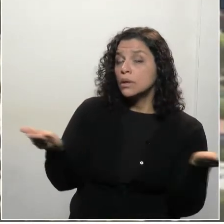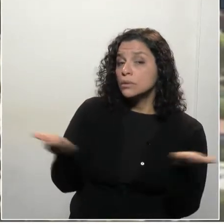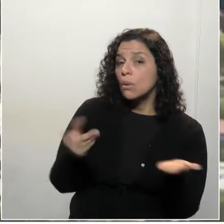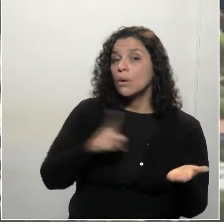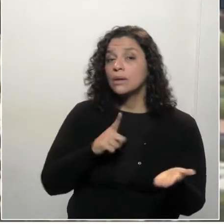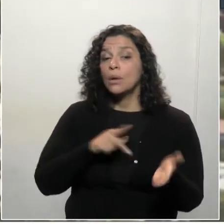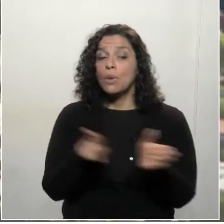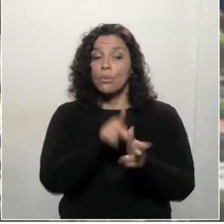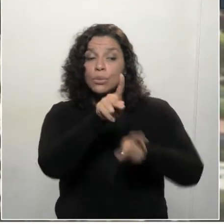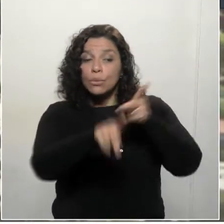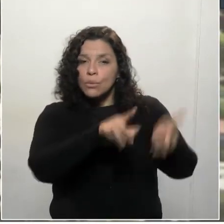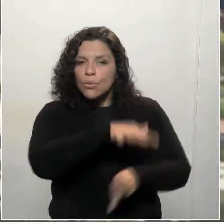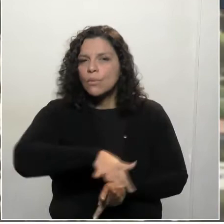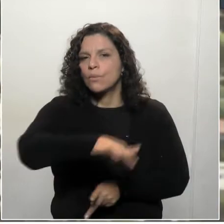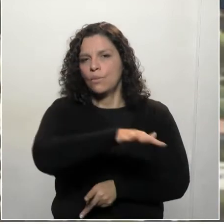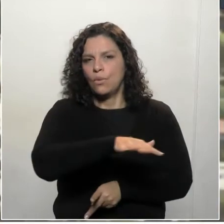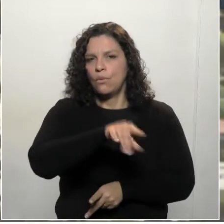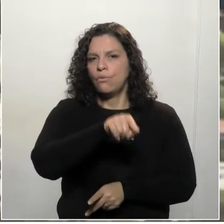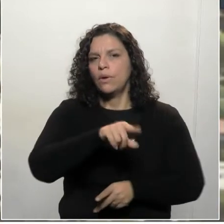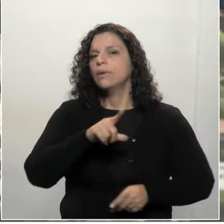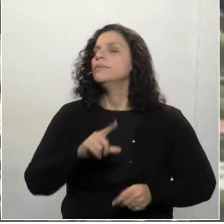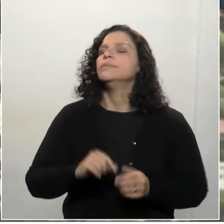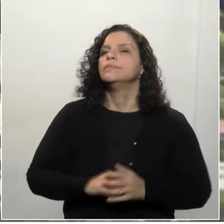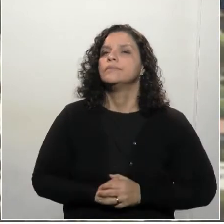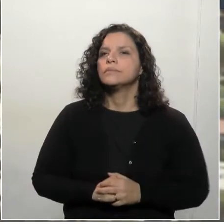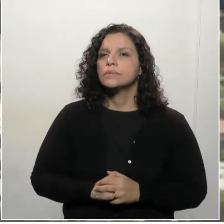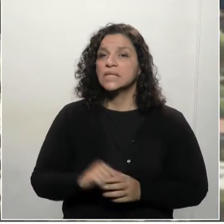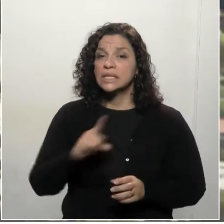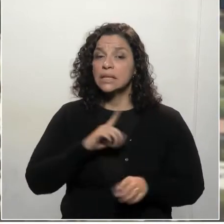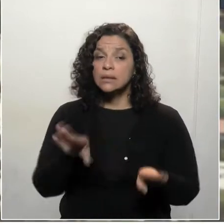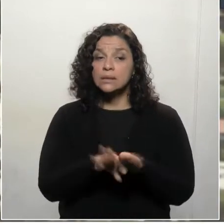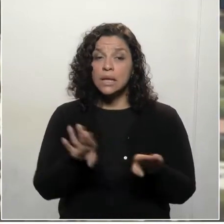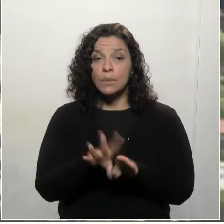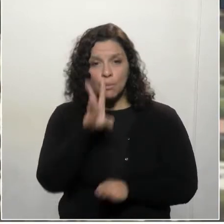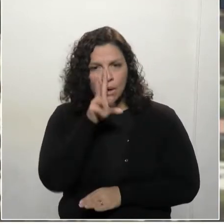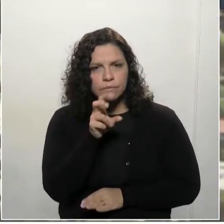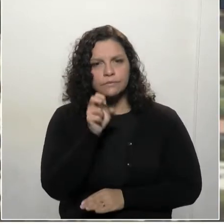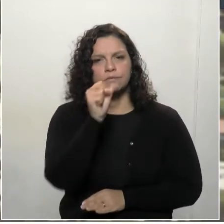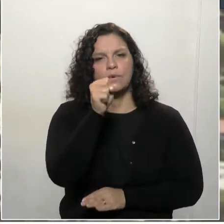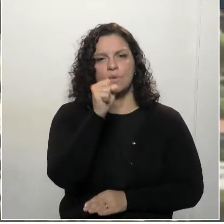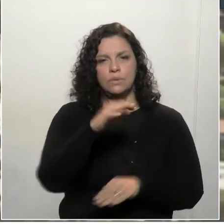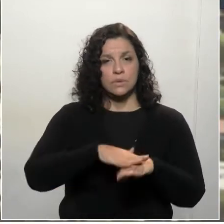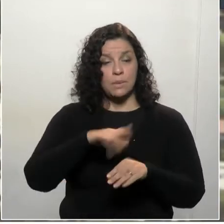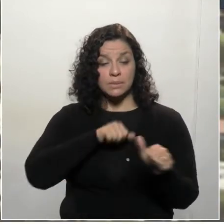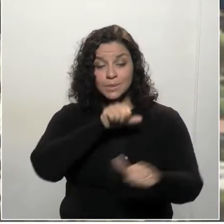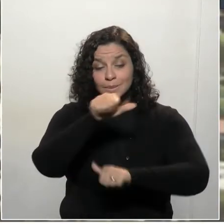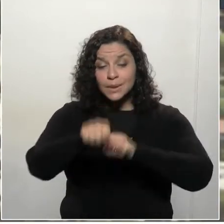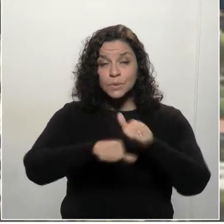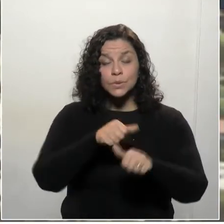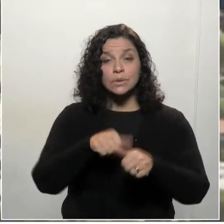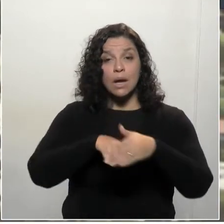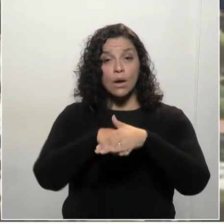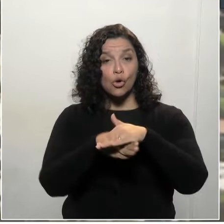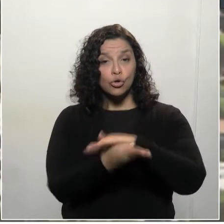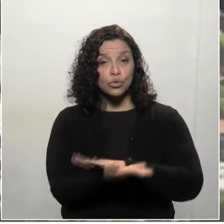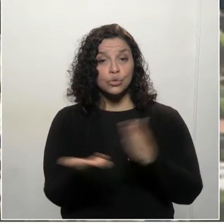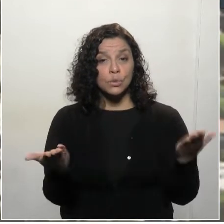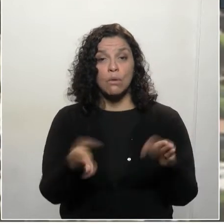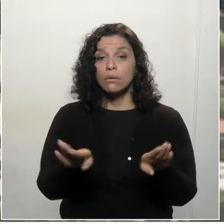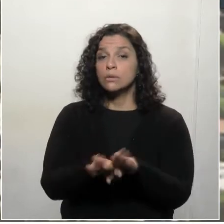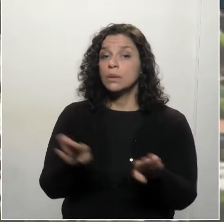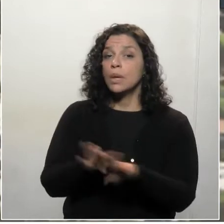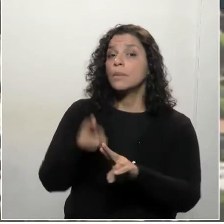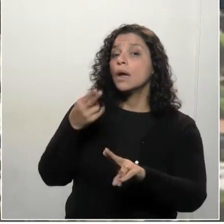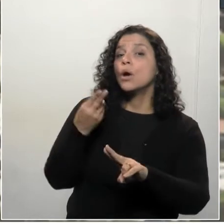na população, deixou uma força maior para as mudanças de hábito, exemplo da utilização